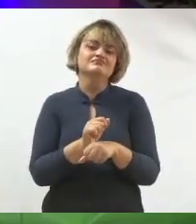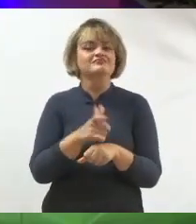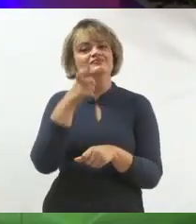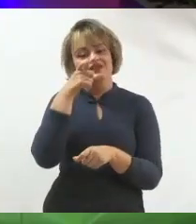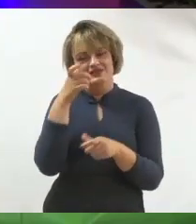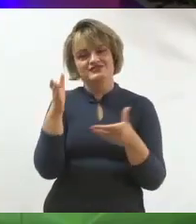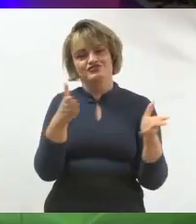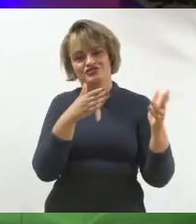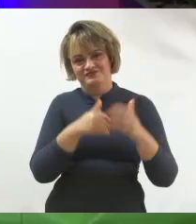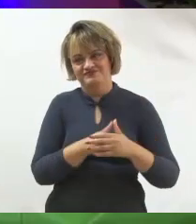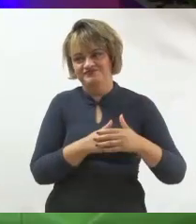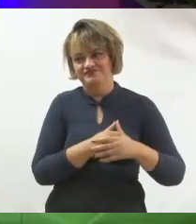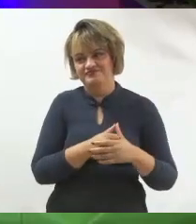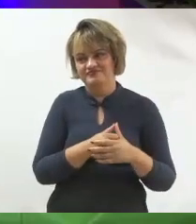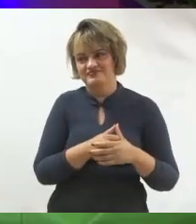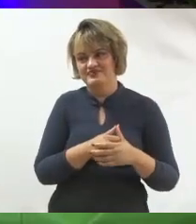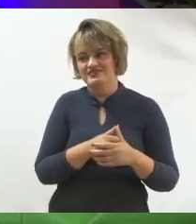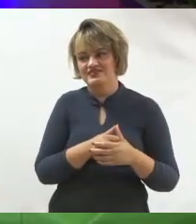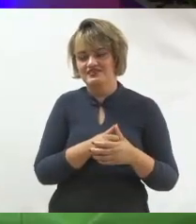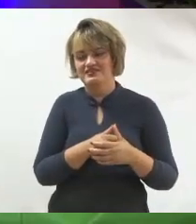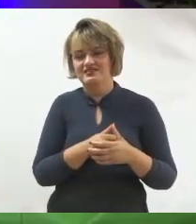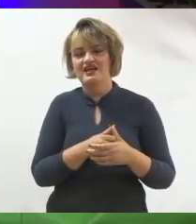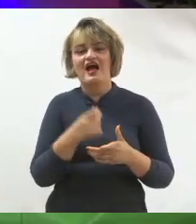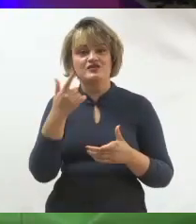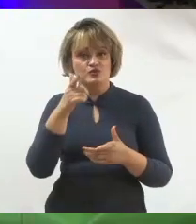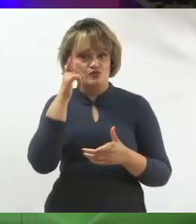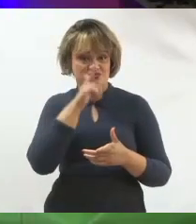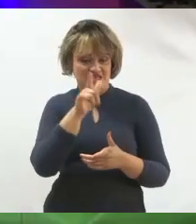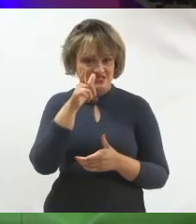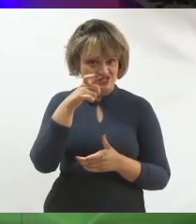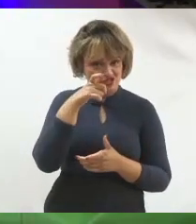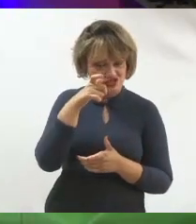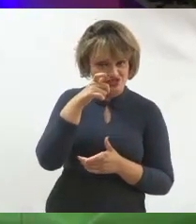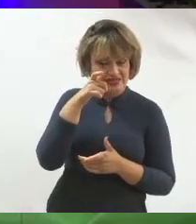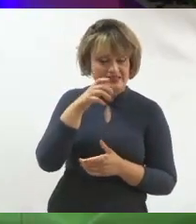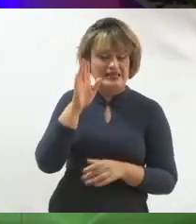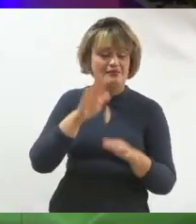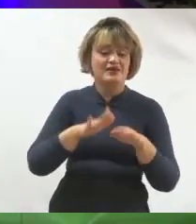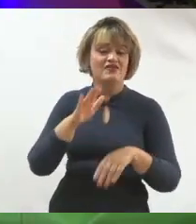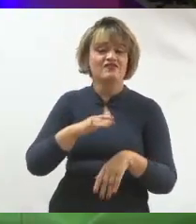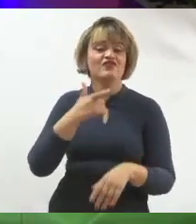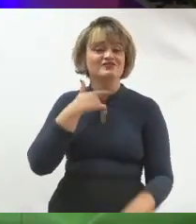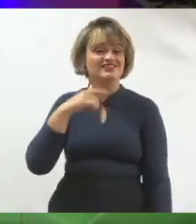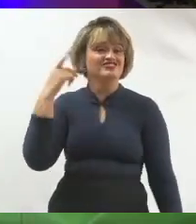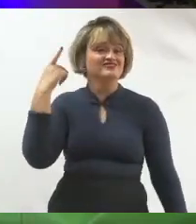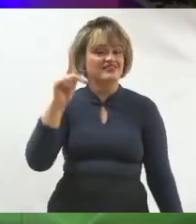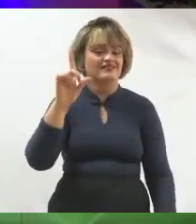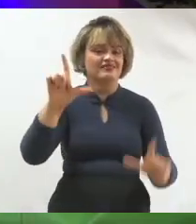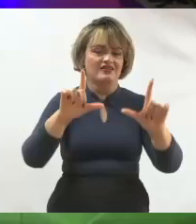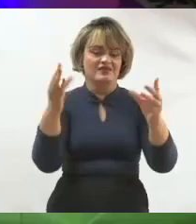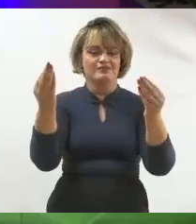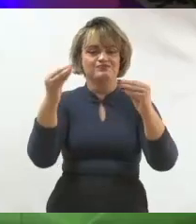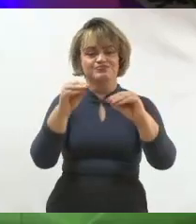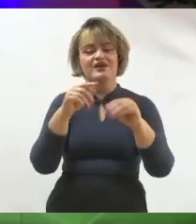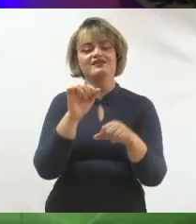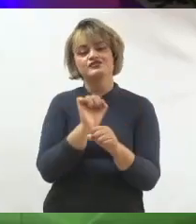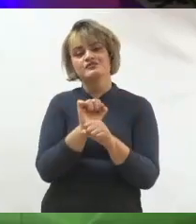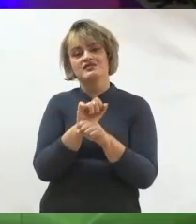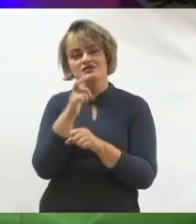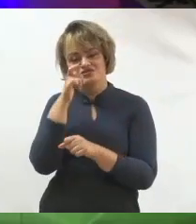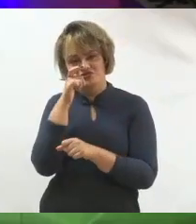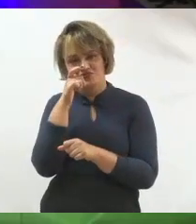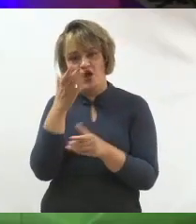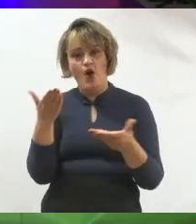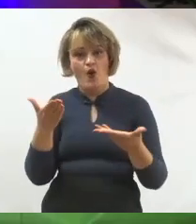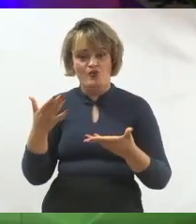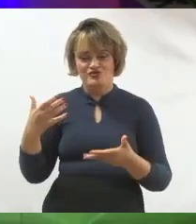para que a gente consumisse. Então, a gente consumia o conteúdo baseado no que o outro colocava para a gente consumir. Hoje, a